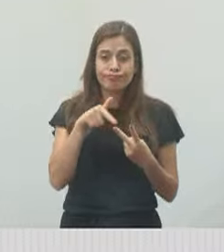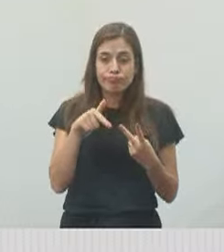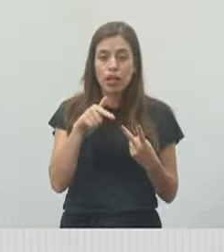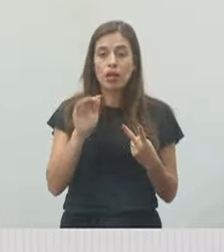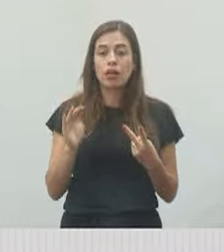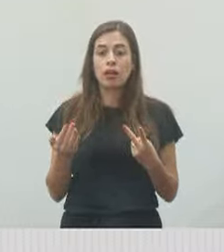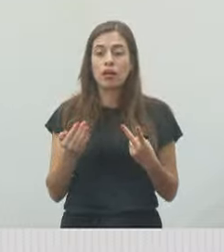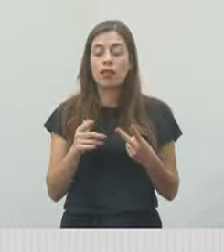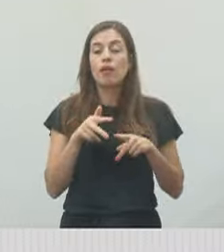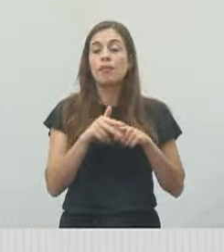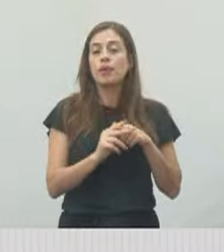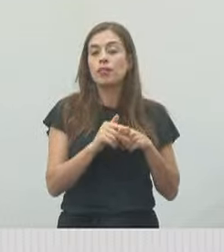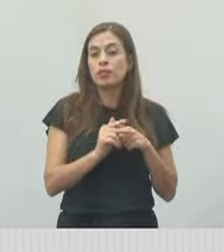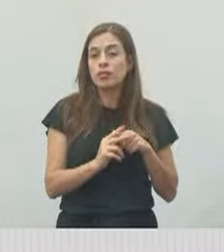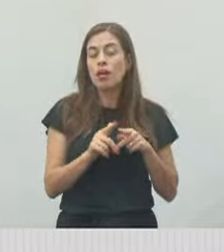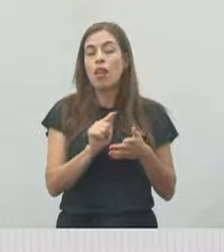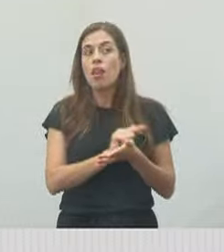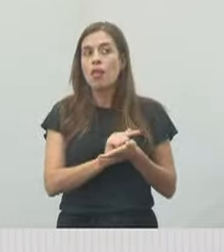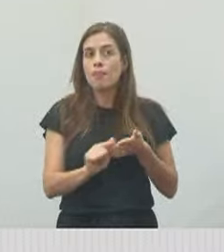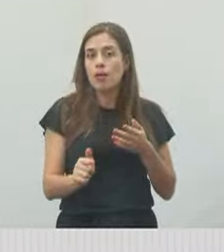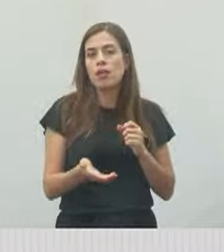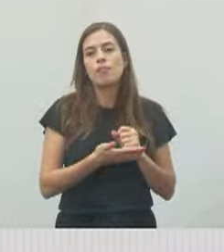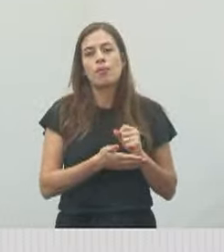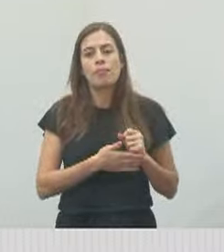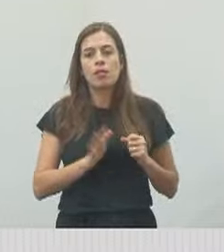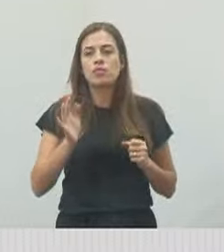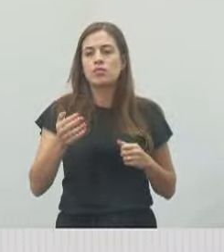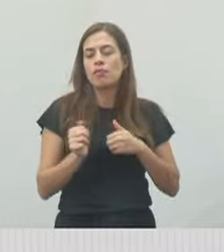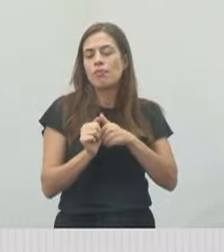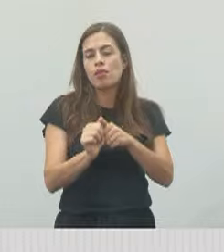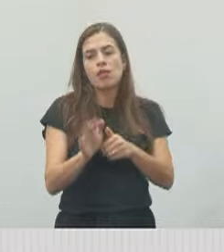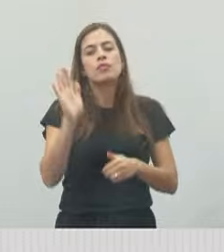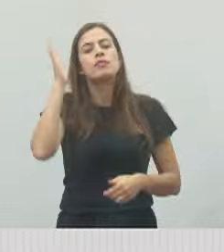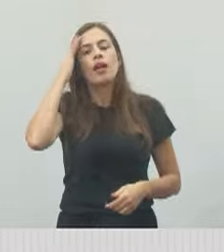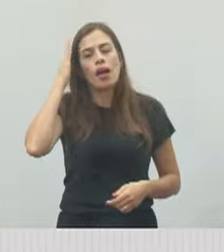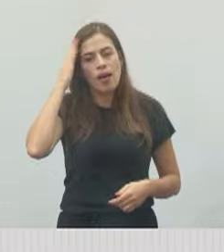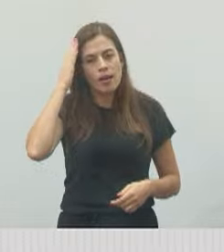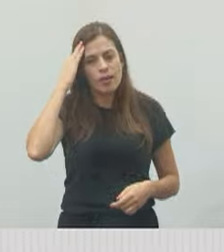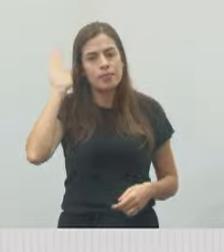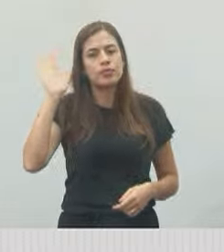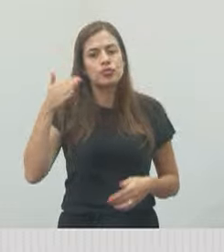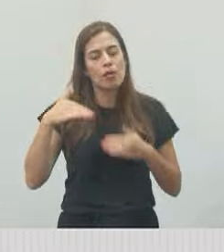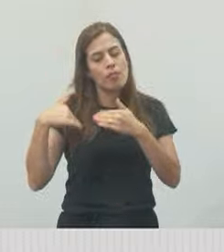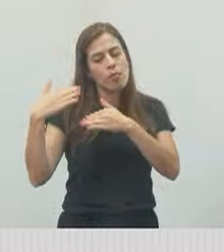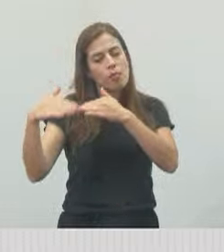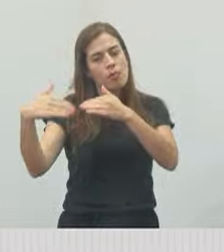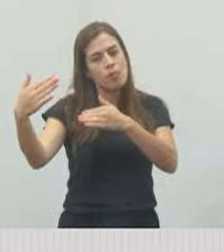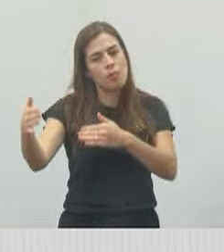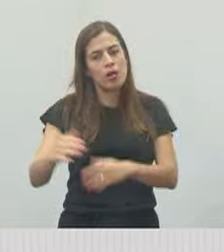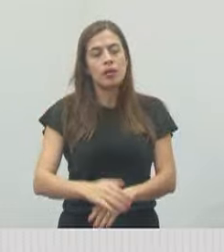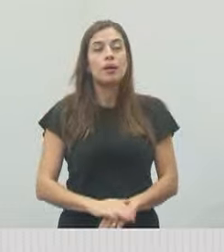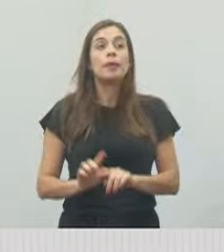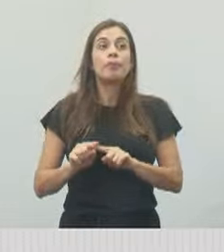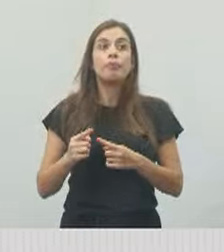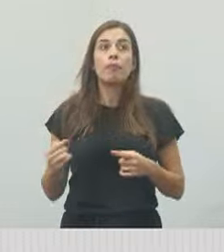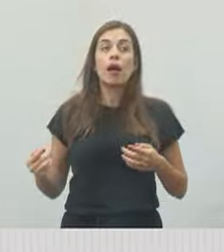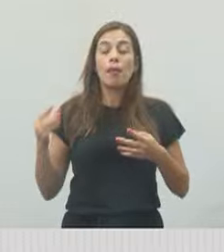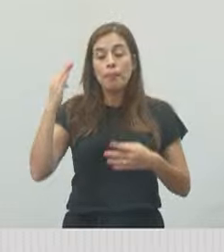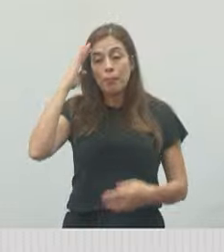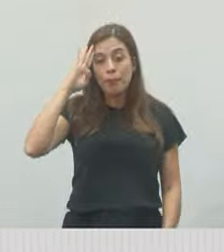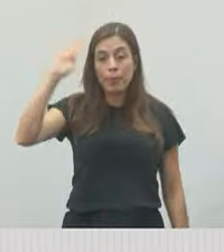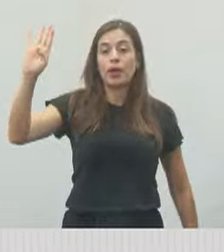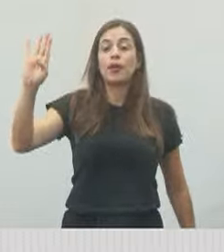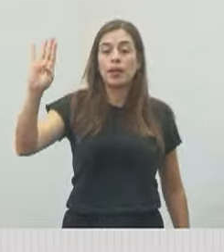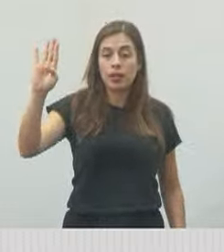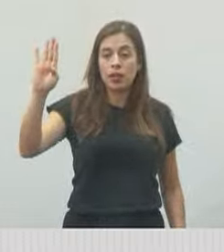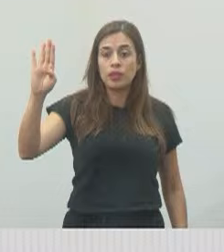Questão de manutenção, limpeza, eles já estão acompanhando, sabem que é no decorrer do tempo. Mas a prioridade